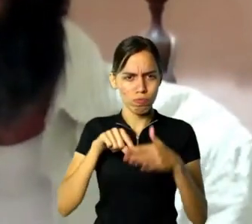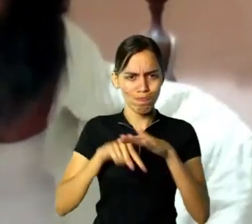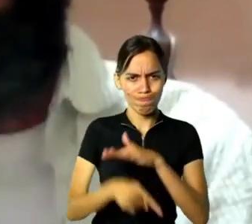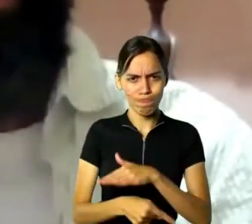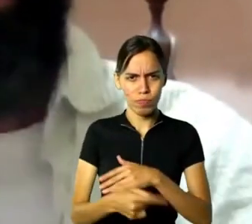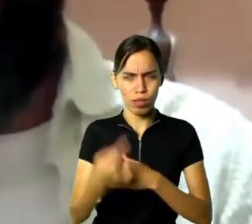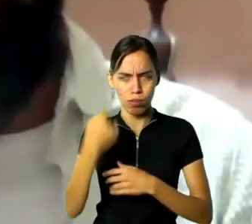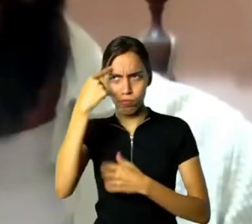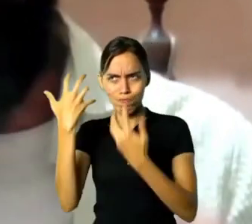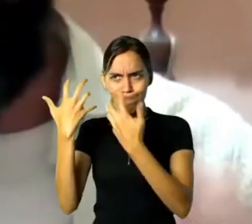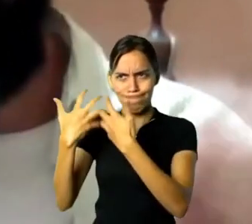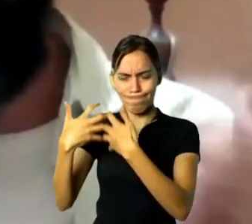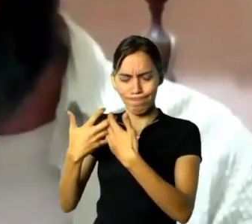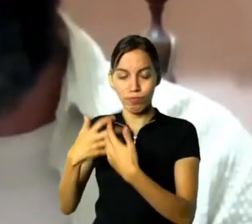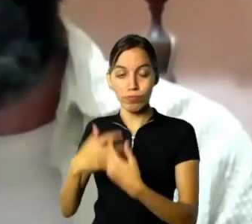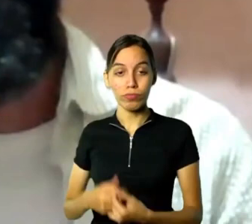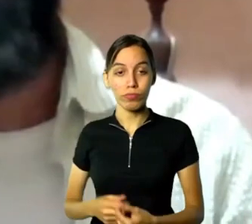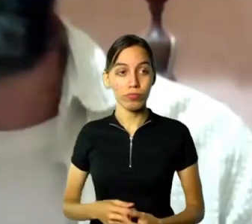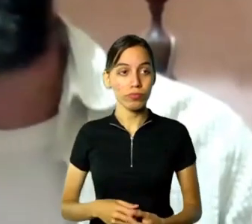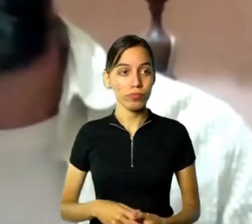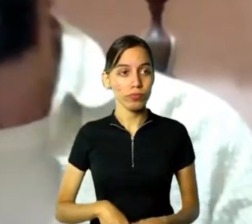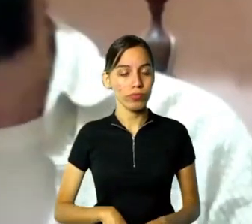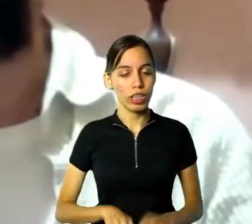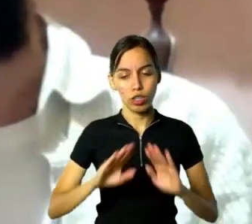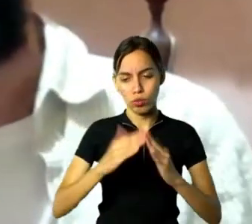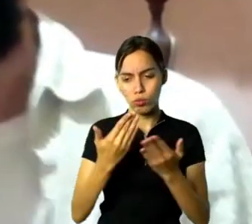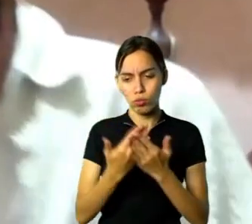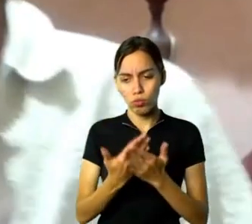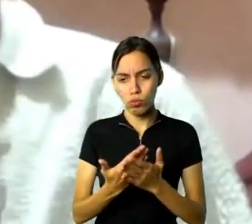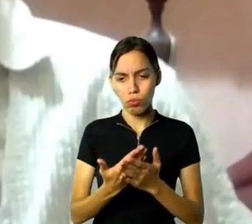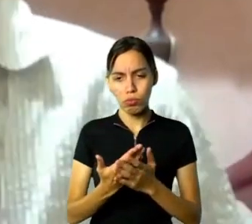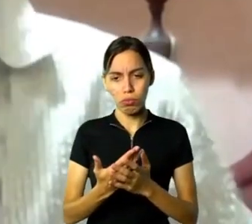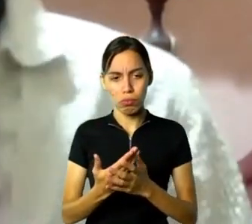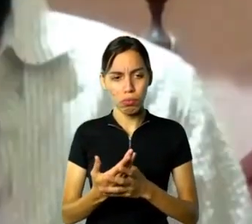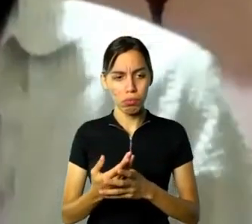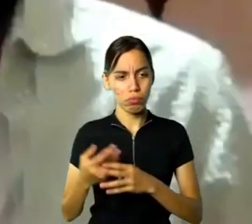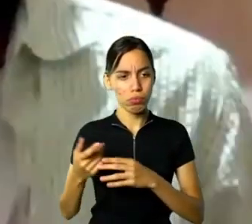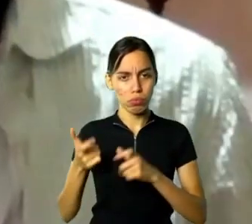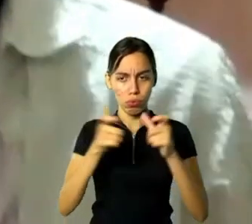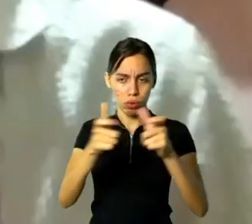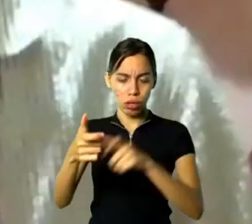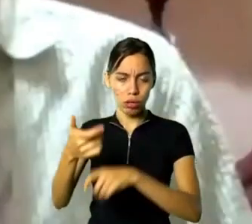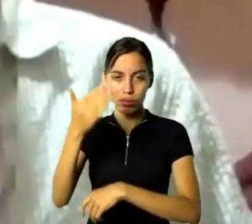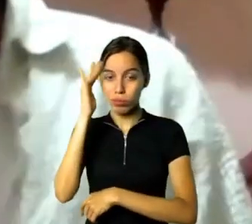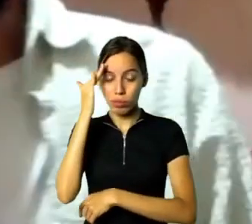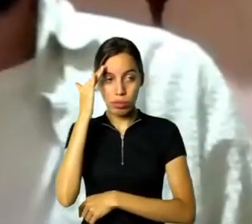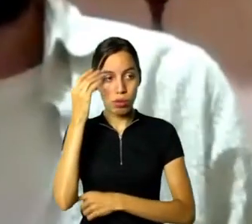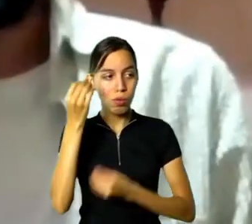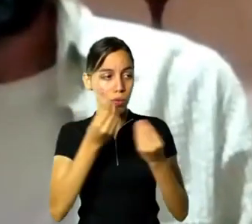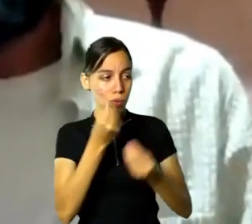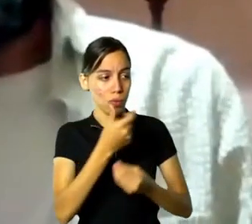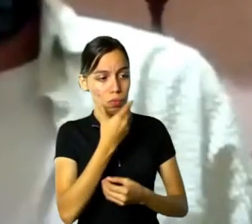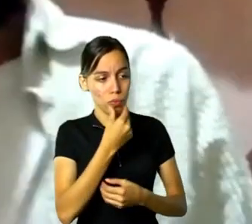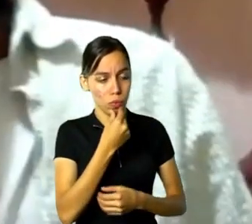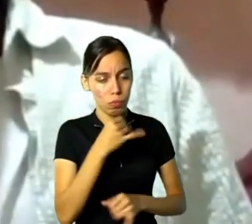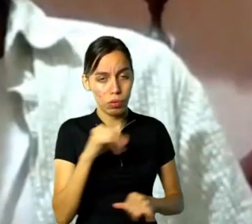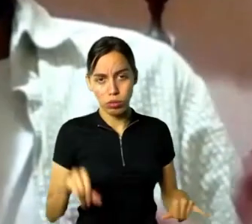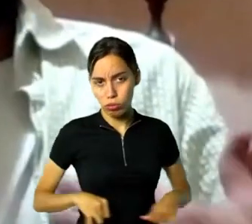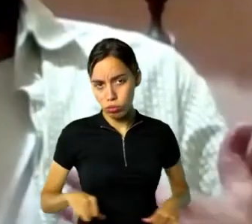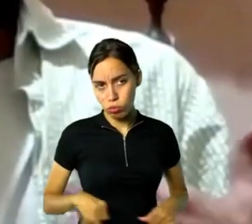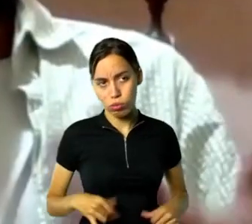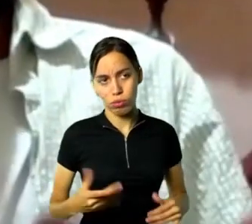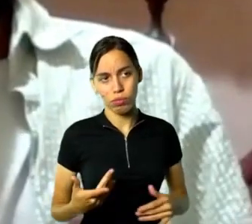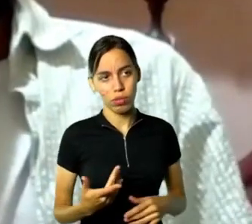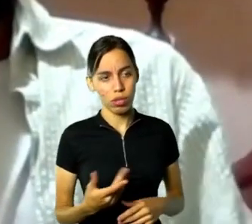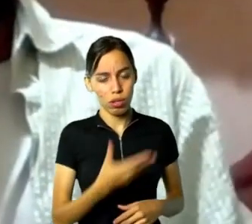Horizonte, e ter tido uma vida super difícil, super sofrida, apesar de ter sido um grande mestre, não era